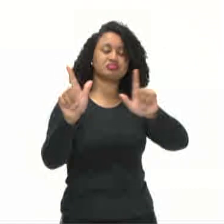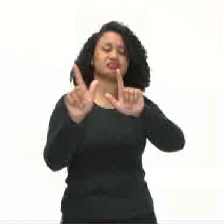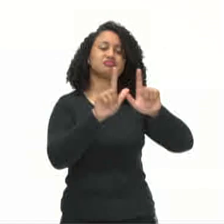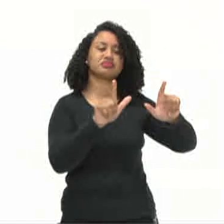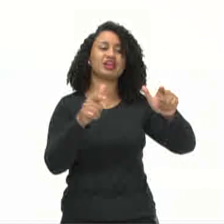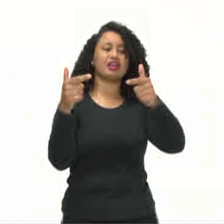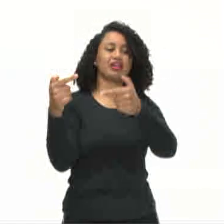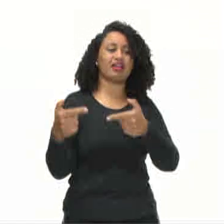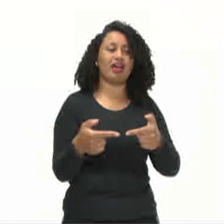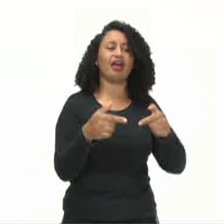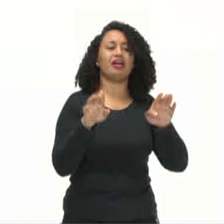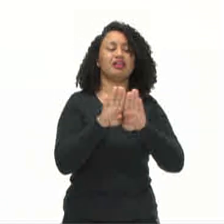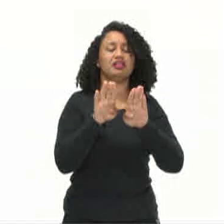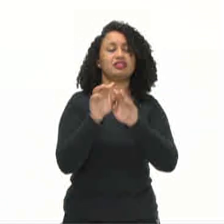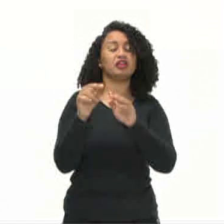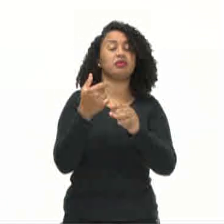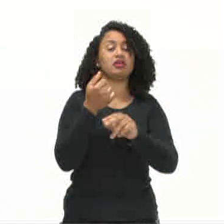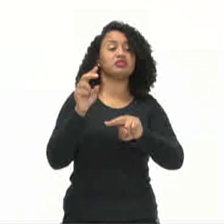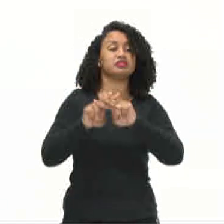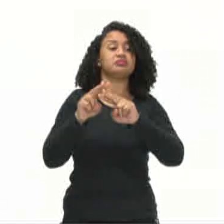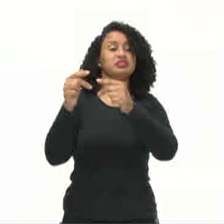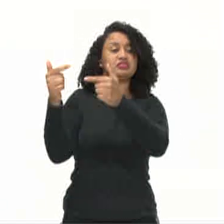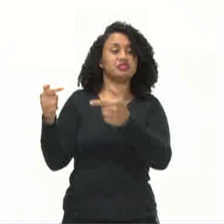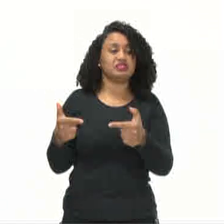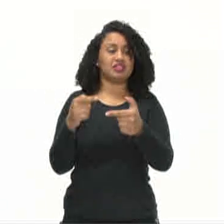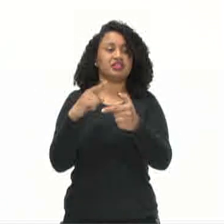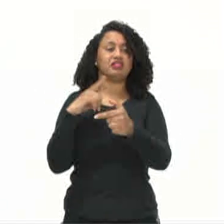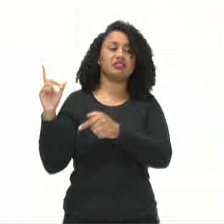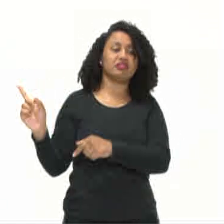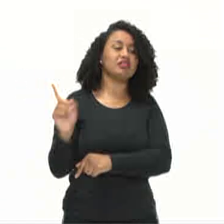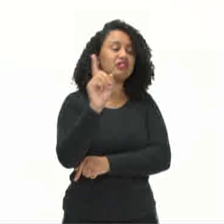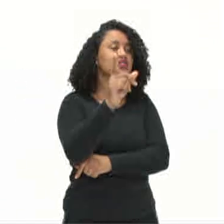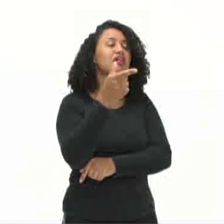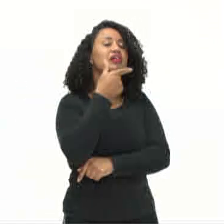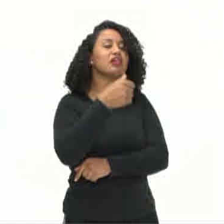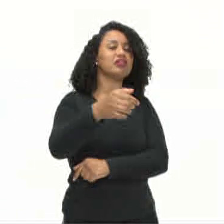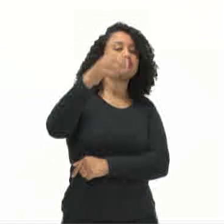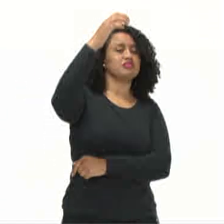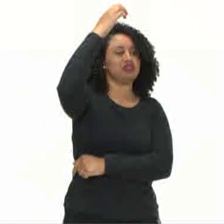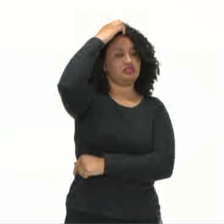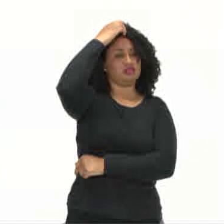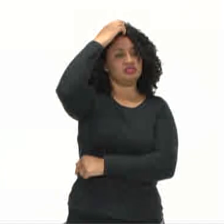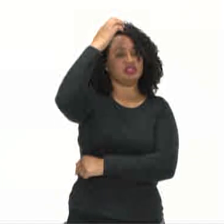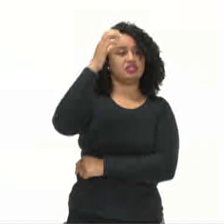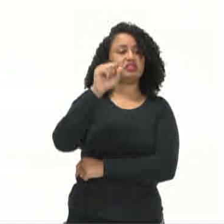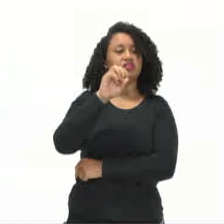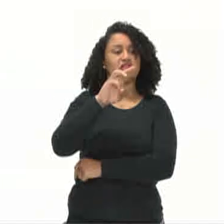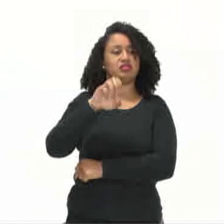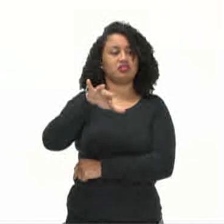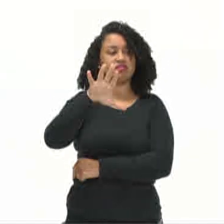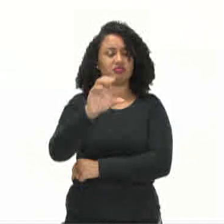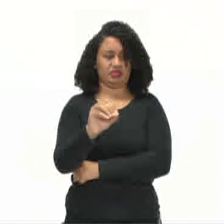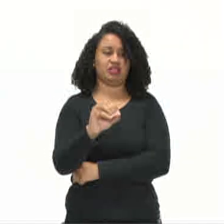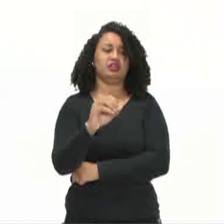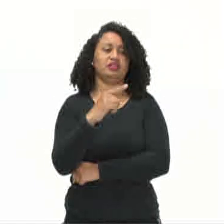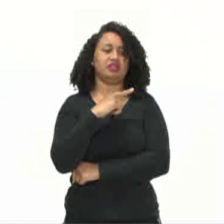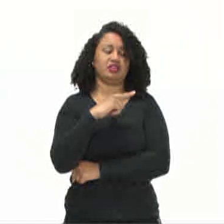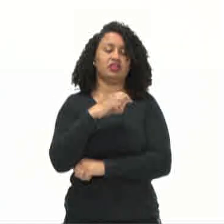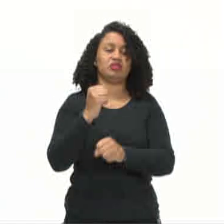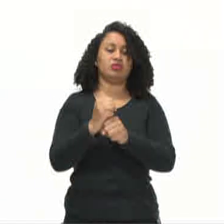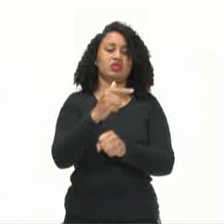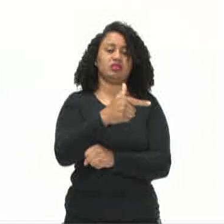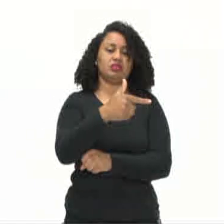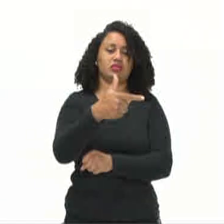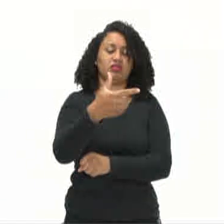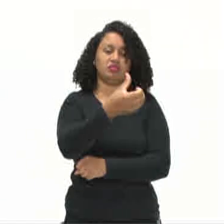guerra e prisioneiros de guerra, ó aqui, sendo levados ao rei Sumério, 2.600 anos antes de Cristo.